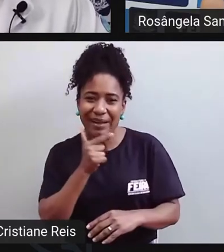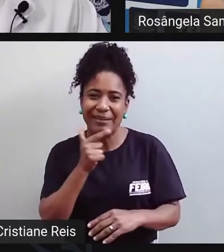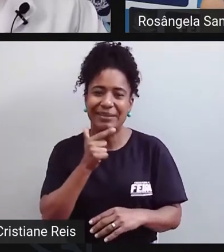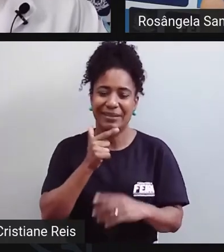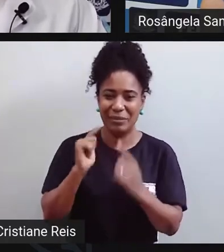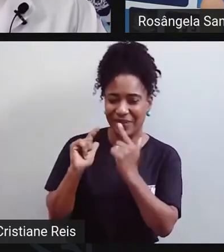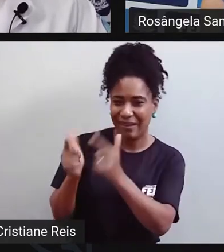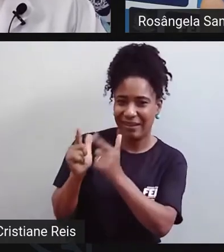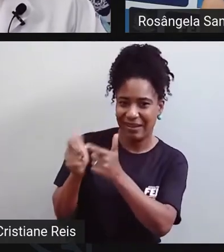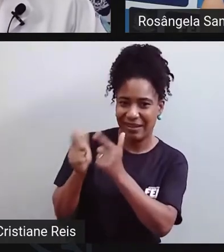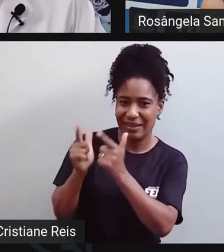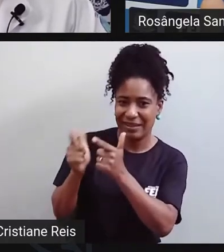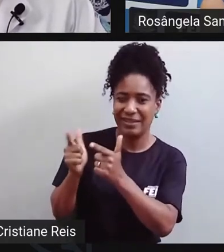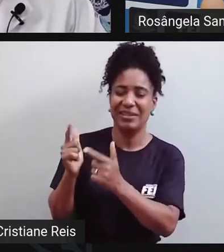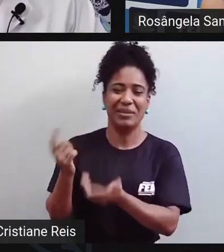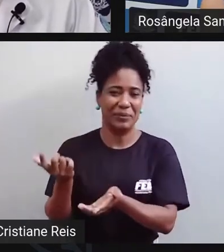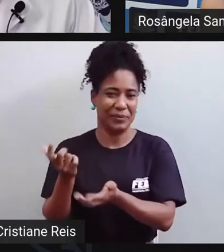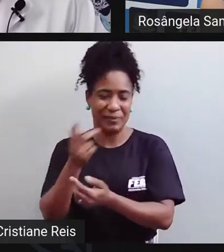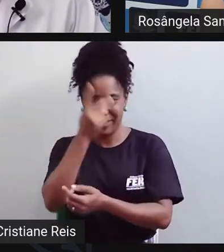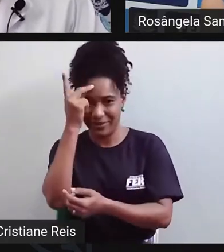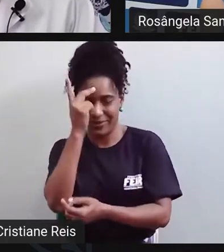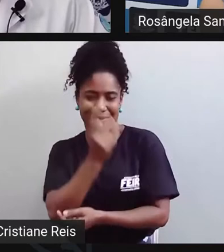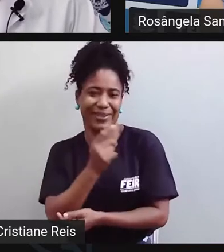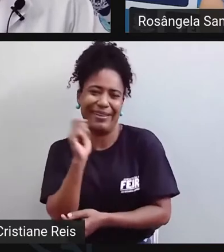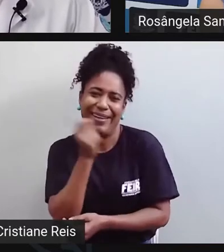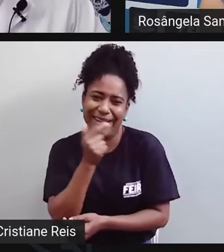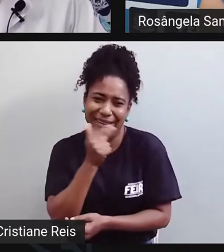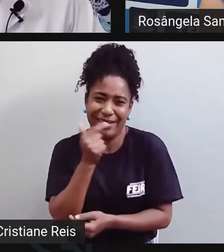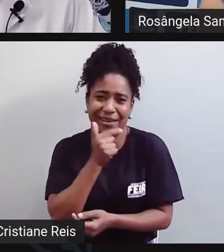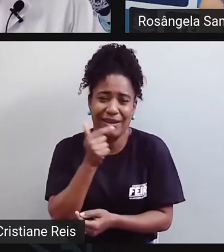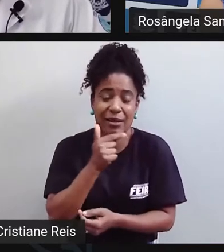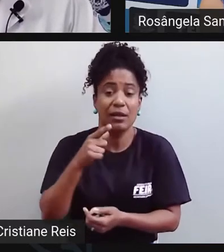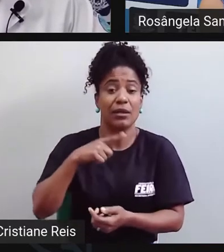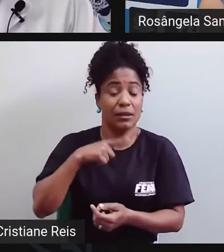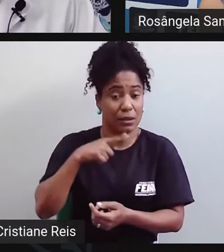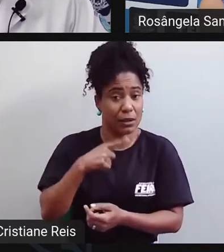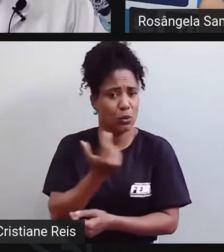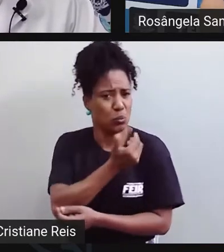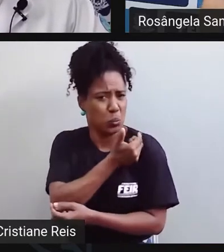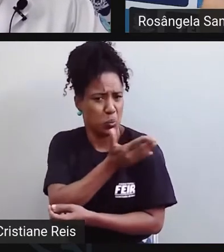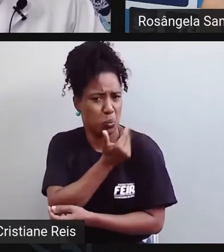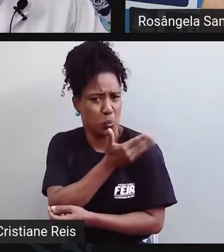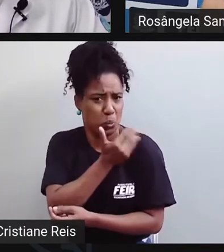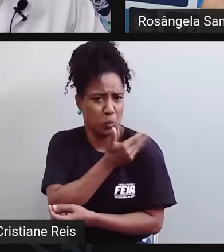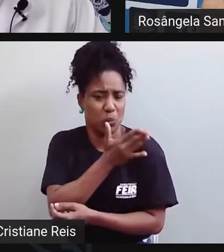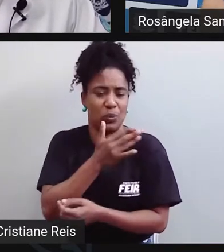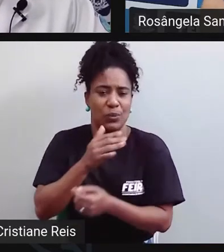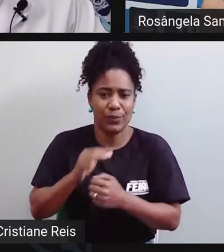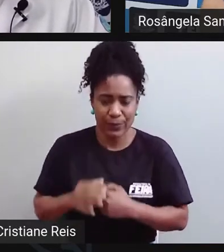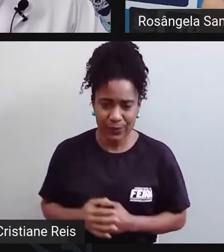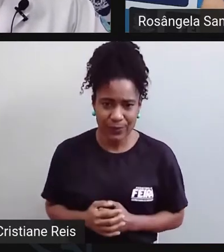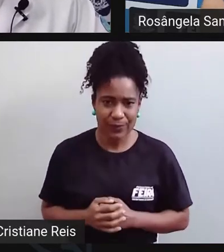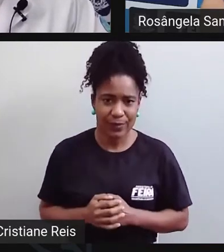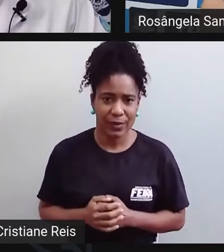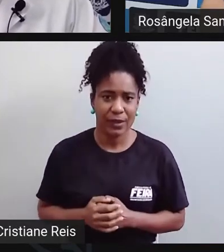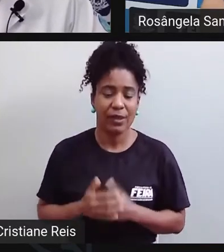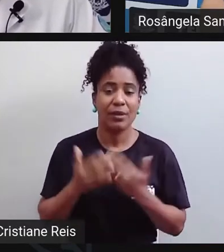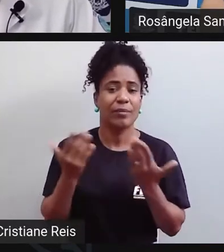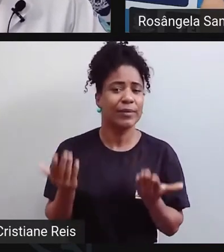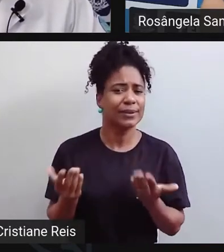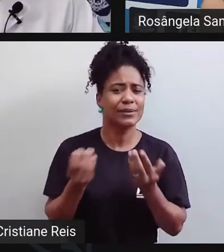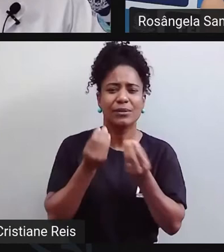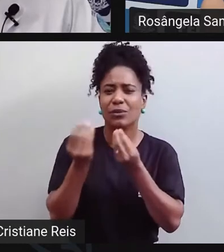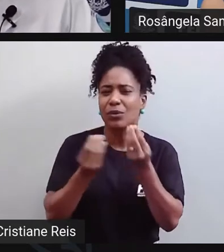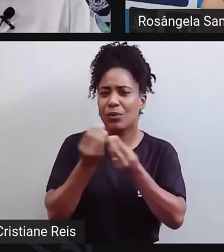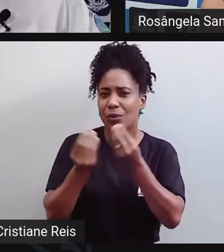estigma aí que você comentou, né? Comentários preconceituosos. Como é que foi ou está sendo,